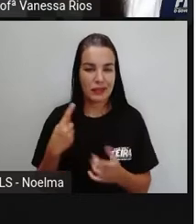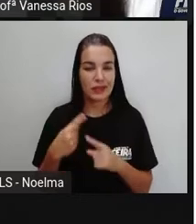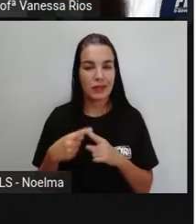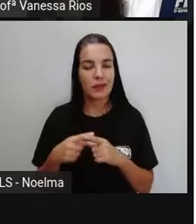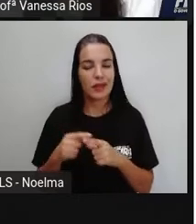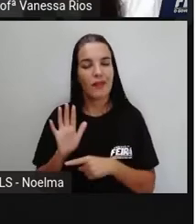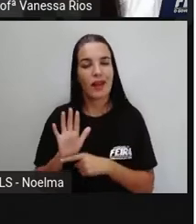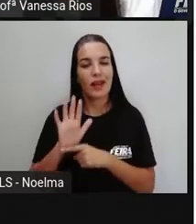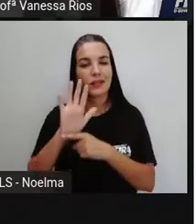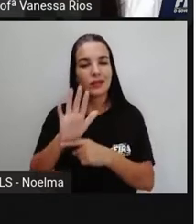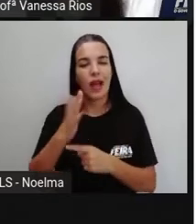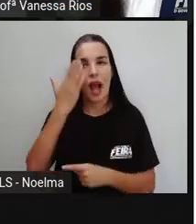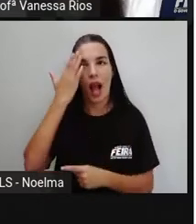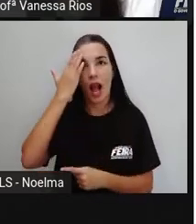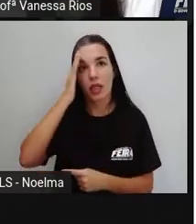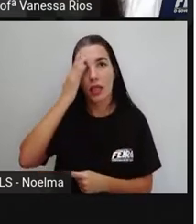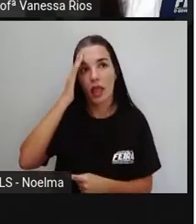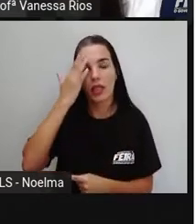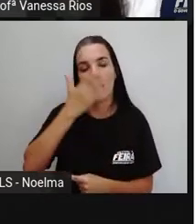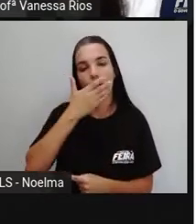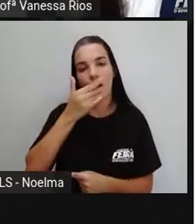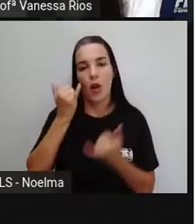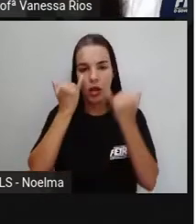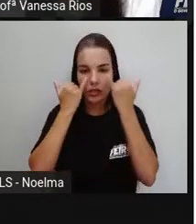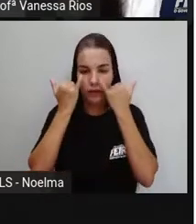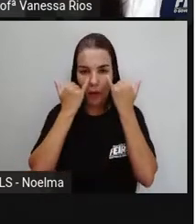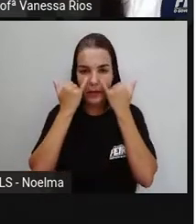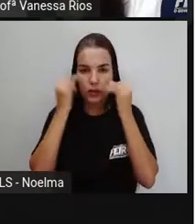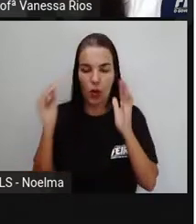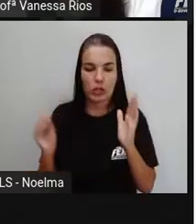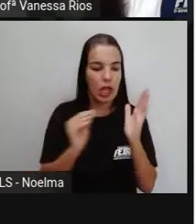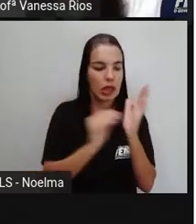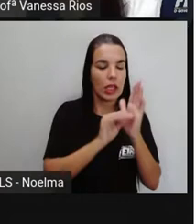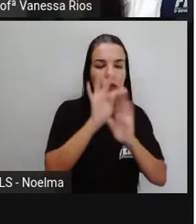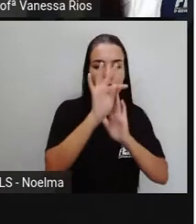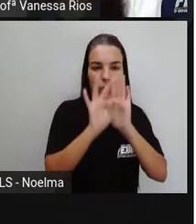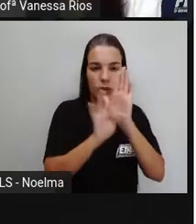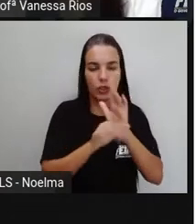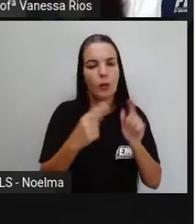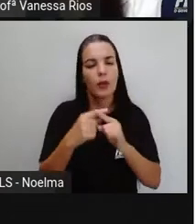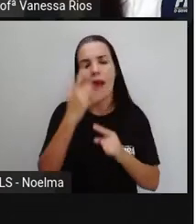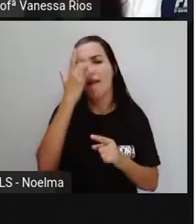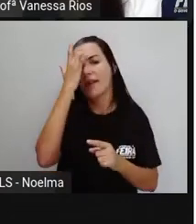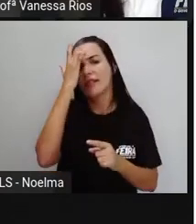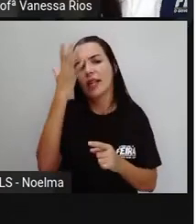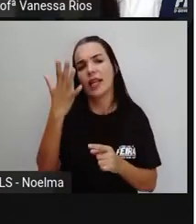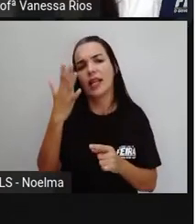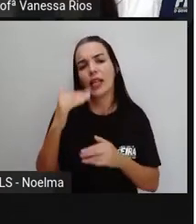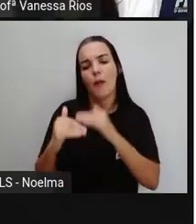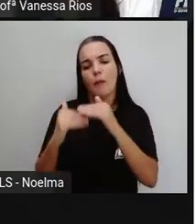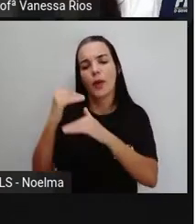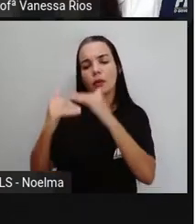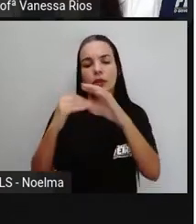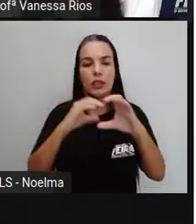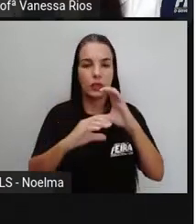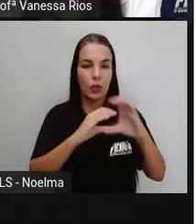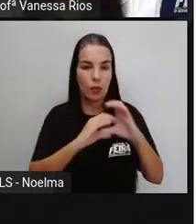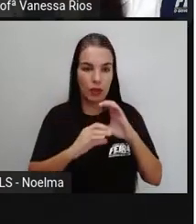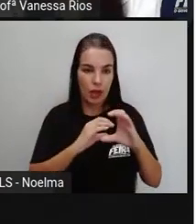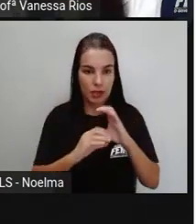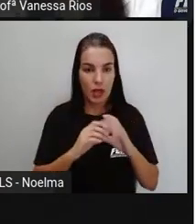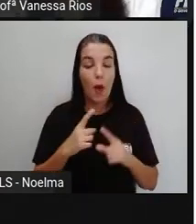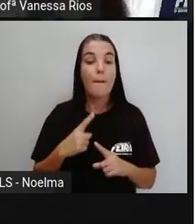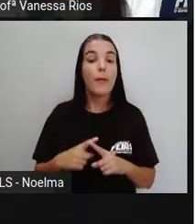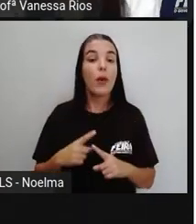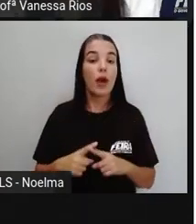eles vão nos ajudar a compreender as informações. Vão facilitar aí o processo de comunicação, já